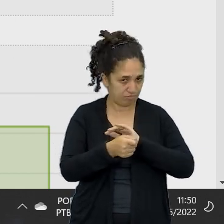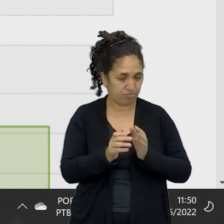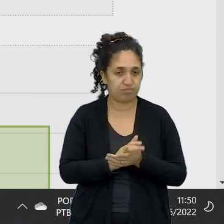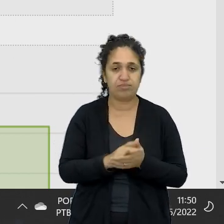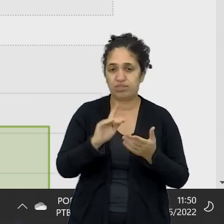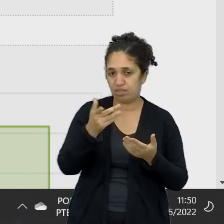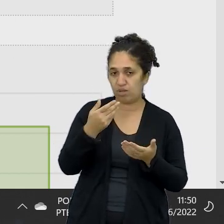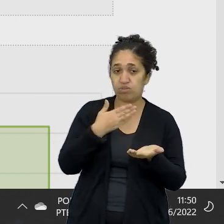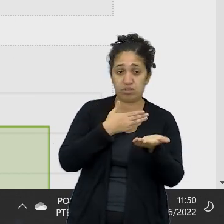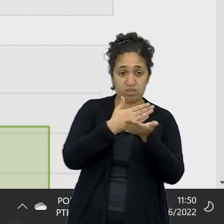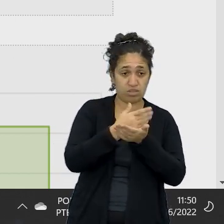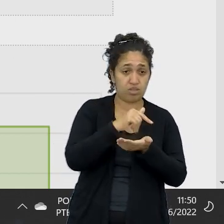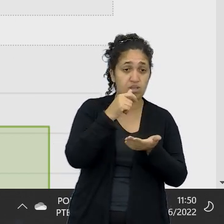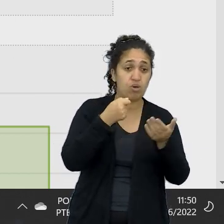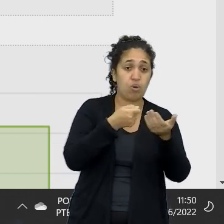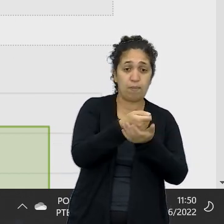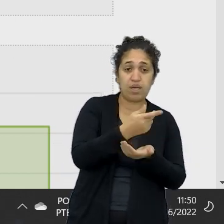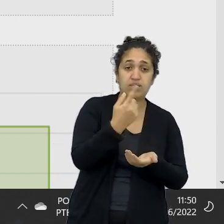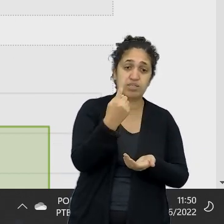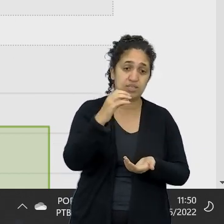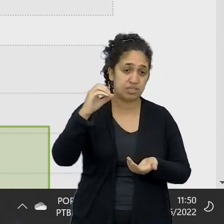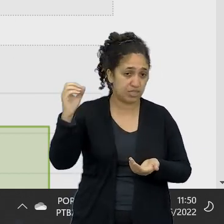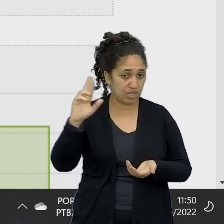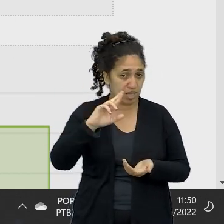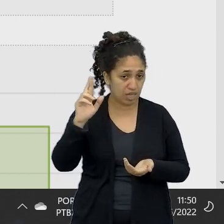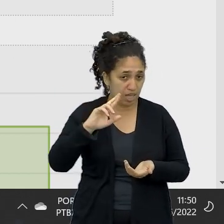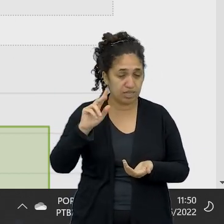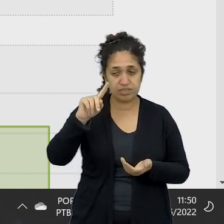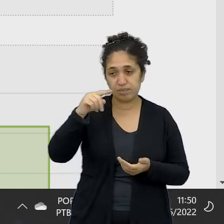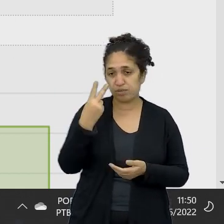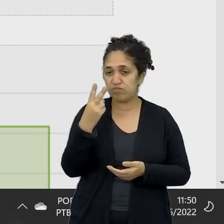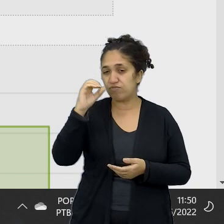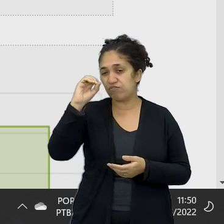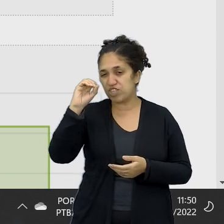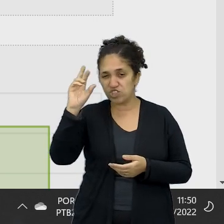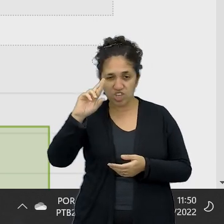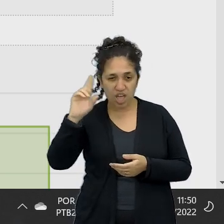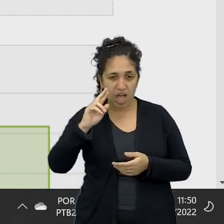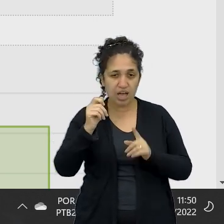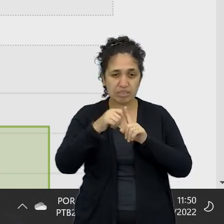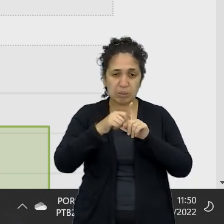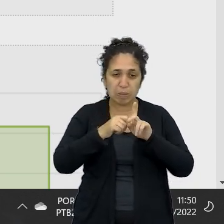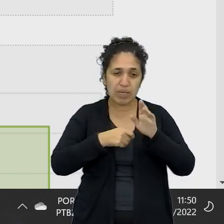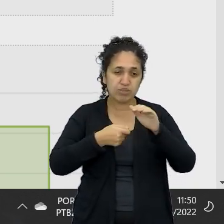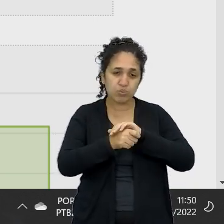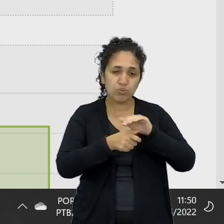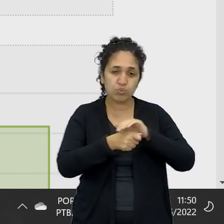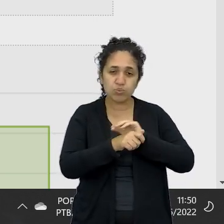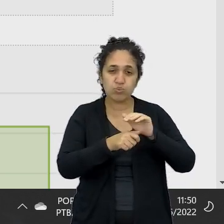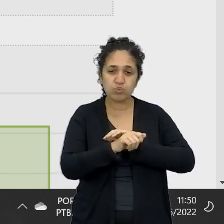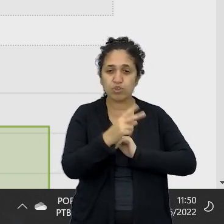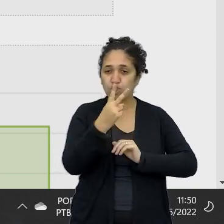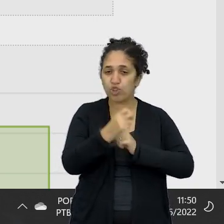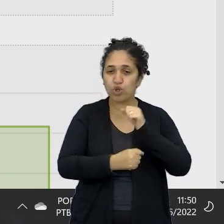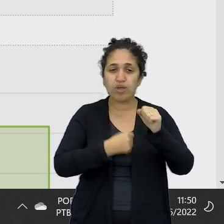Então, o depósito inicial de 100, se a gente guardar aí, 20 reais por mês, em dois anos, a gente vai ter